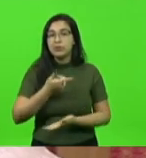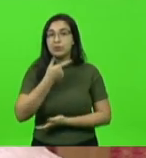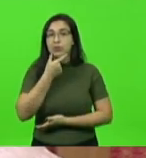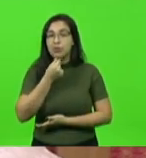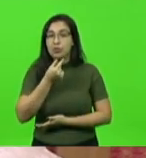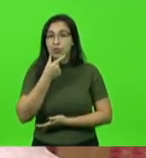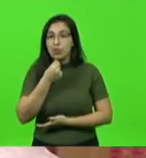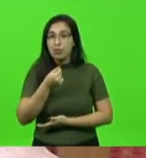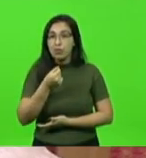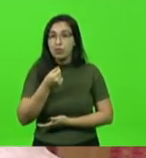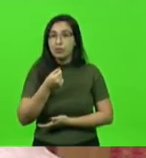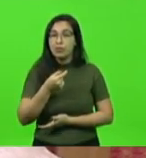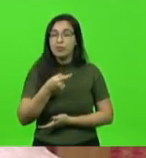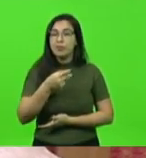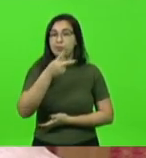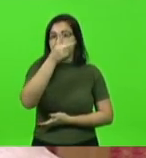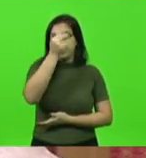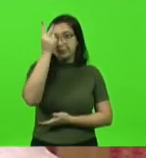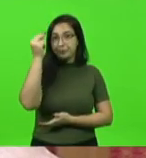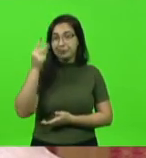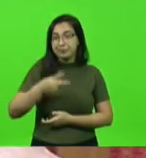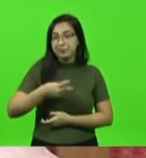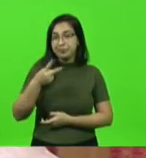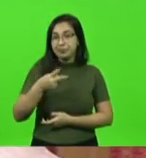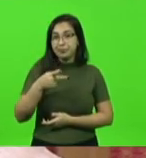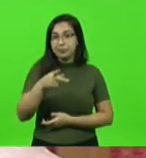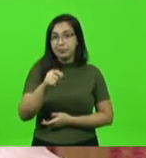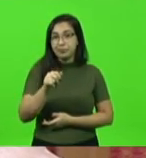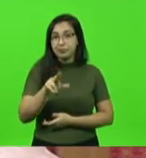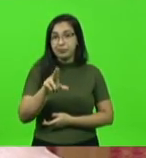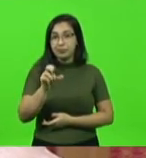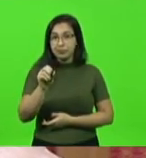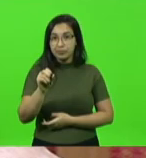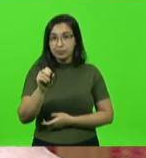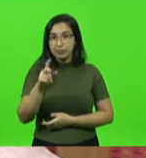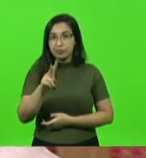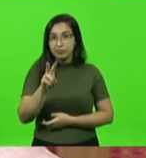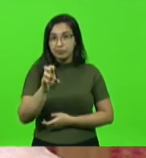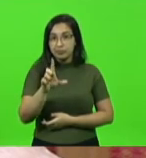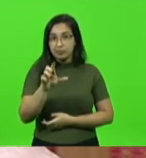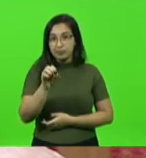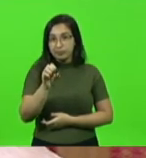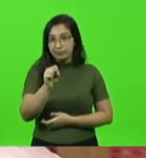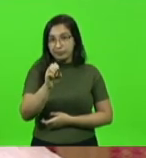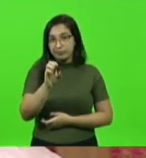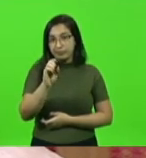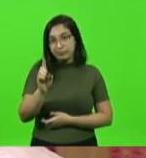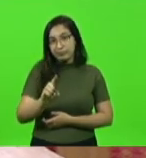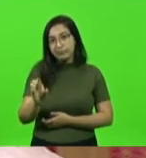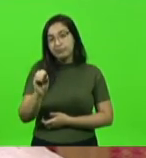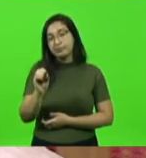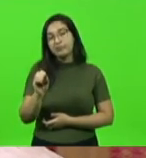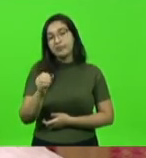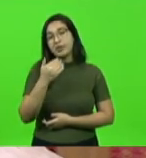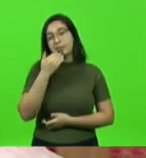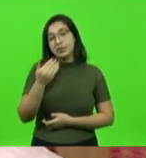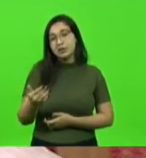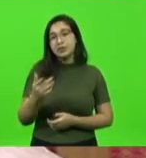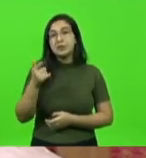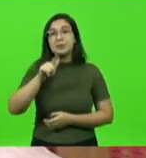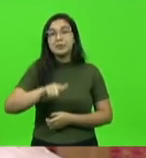Pedrinho seja muito bem-vindo eu sei que é mais pedido saúde educação segurança